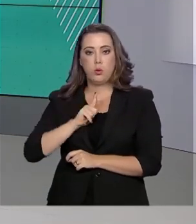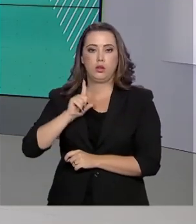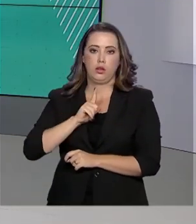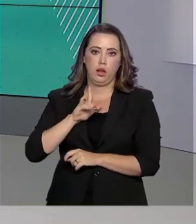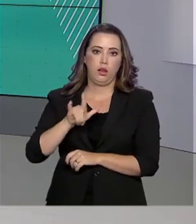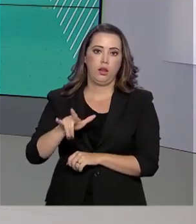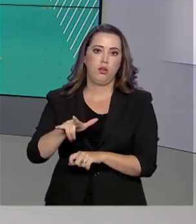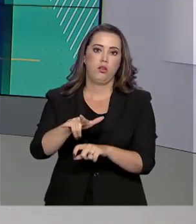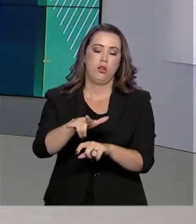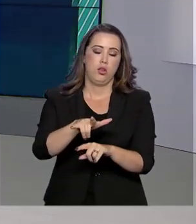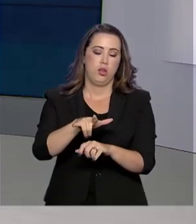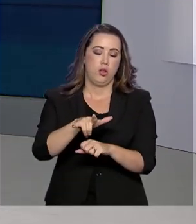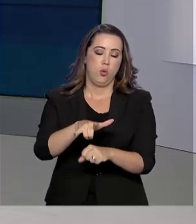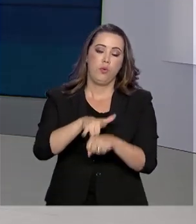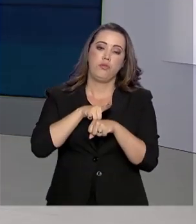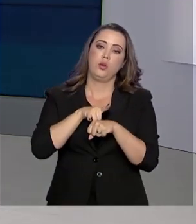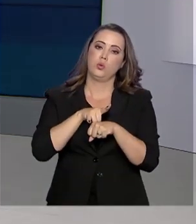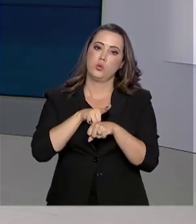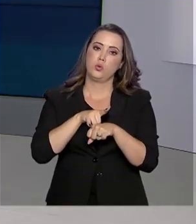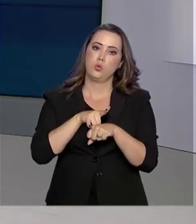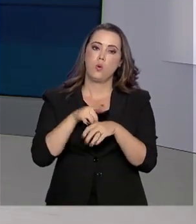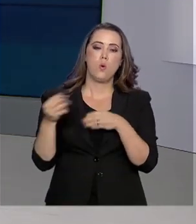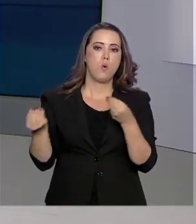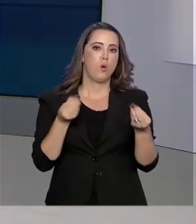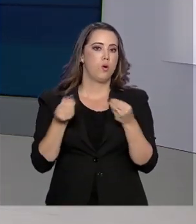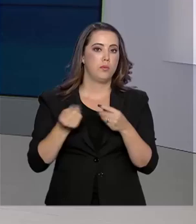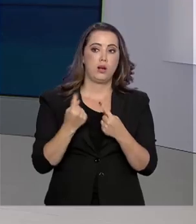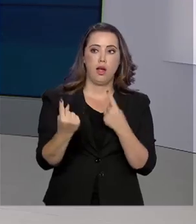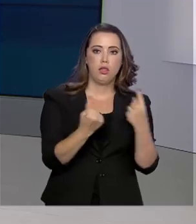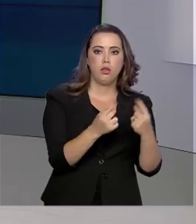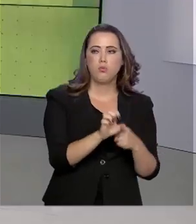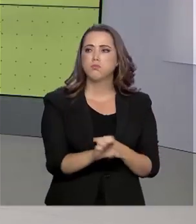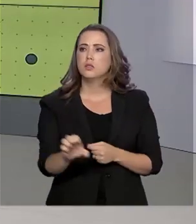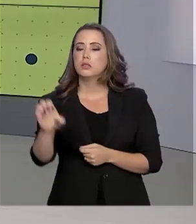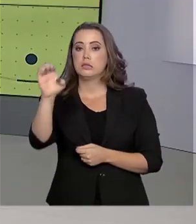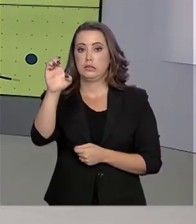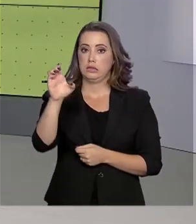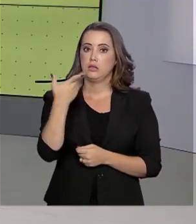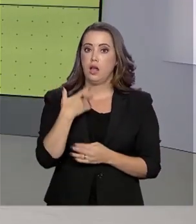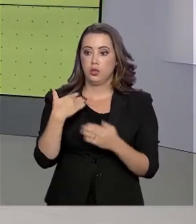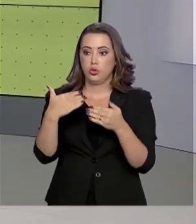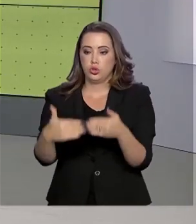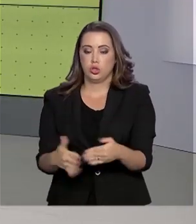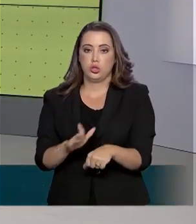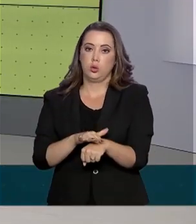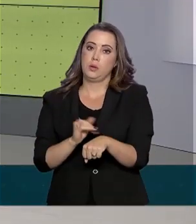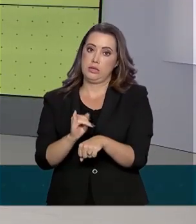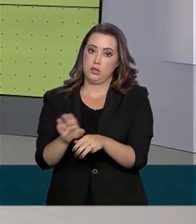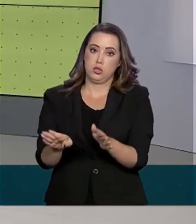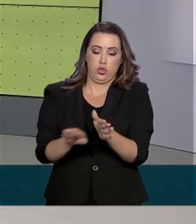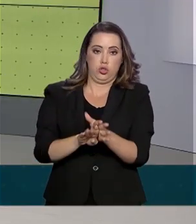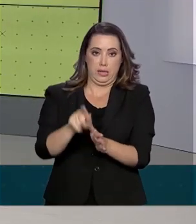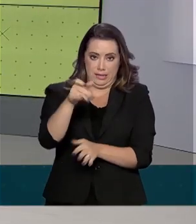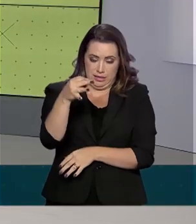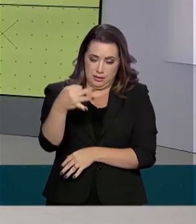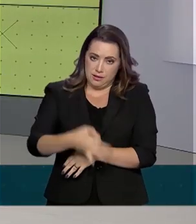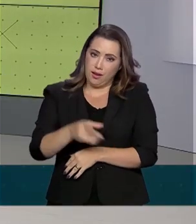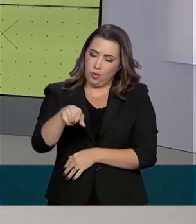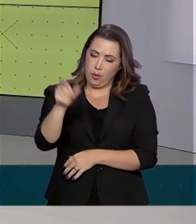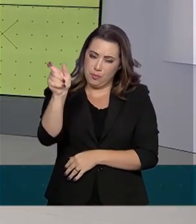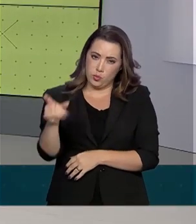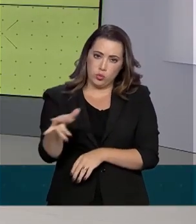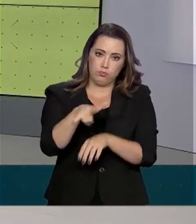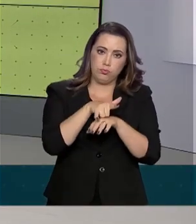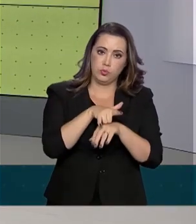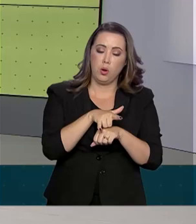documento traz detalhes de como cada federação deverá enfrentar a doença caso o vírus chegue por aqui. Os planos já estão no